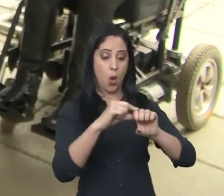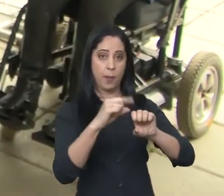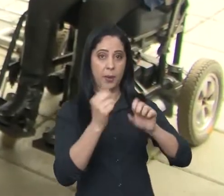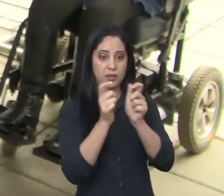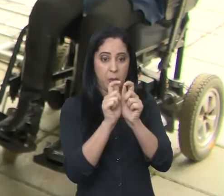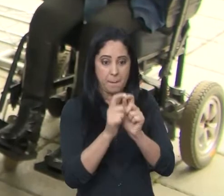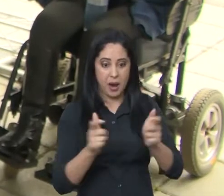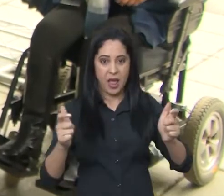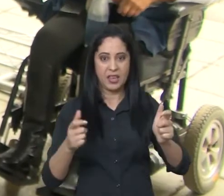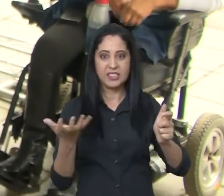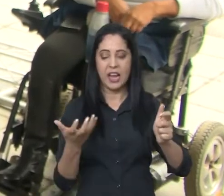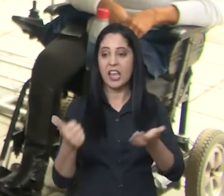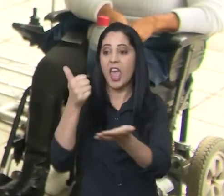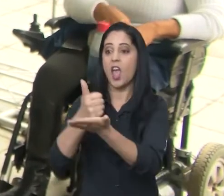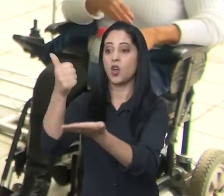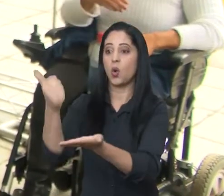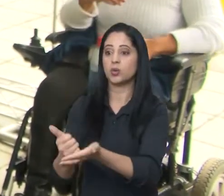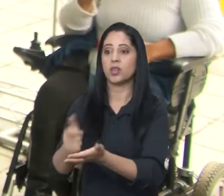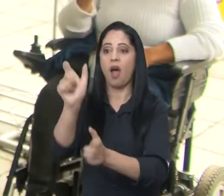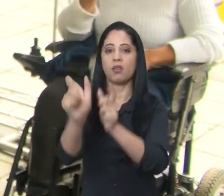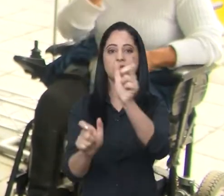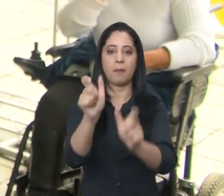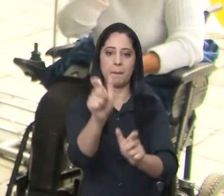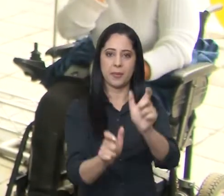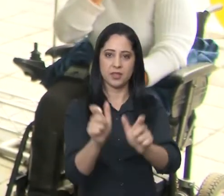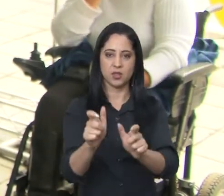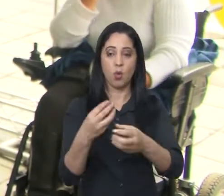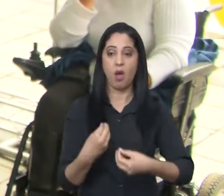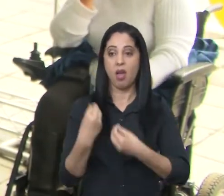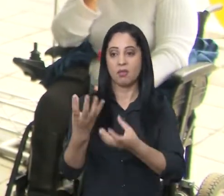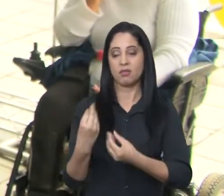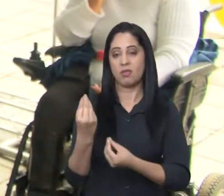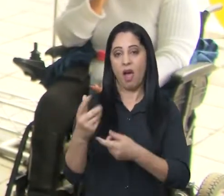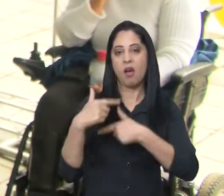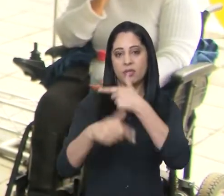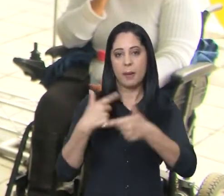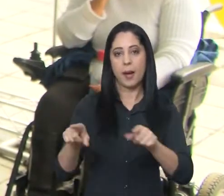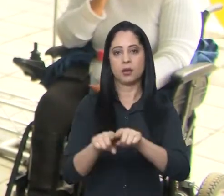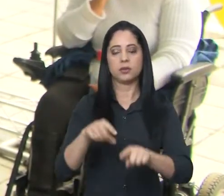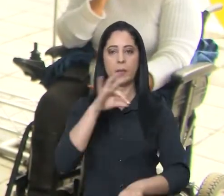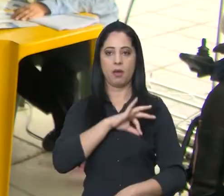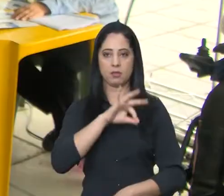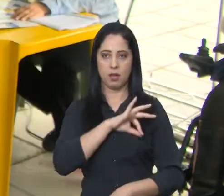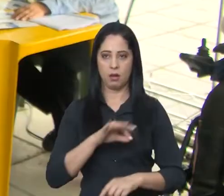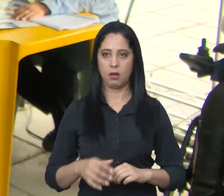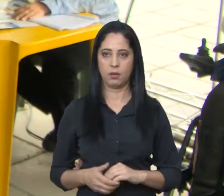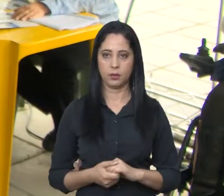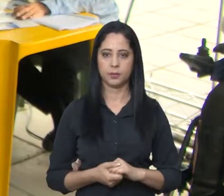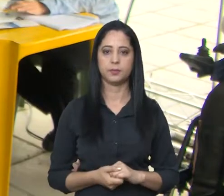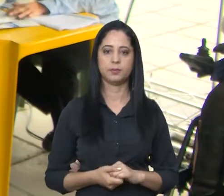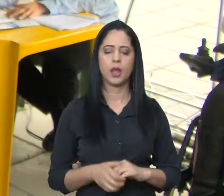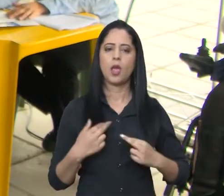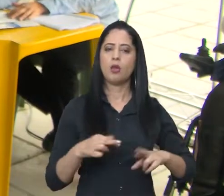ampliação do negócio, ele pretende contratar mais pessoas, gerando emprego e renda. Eu espero conseguir aqui